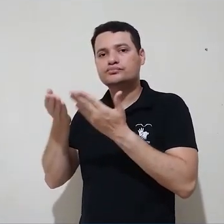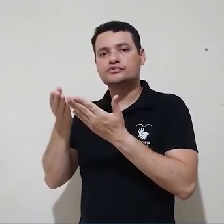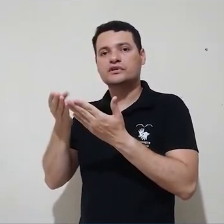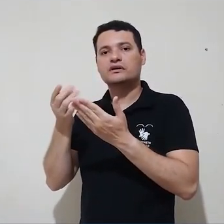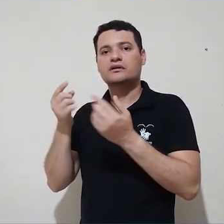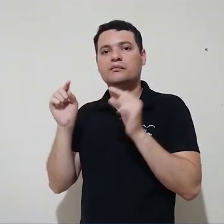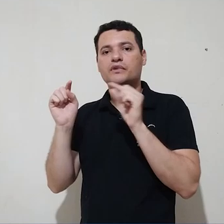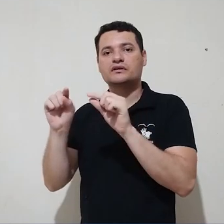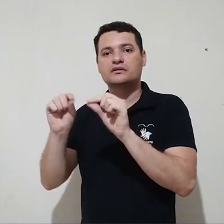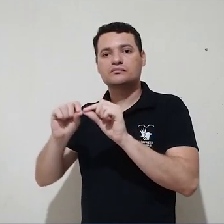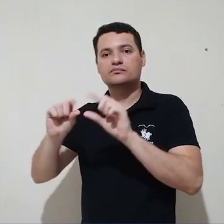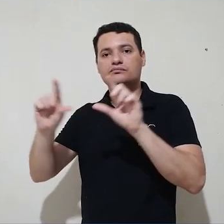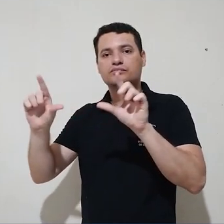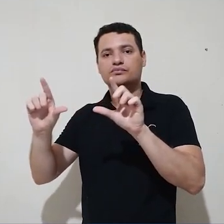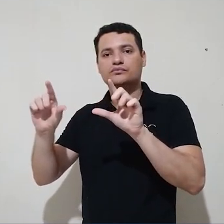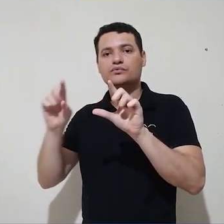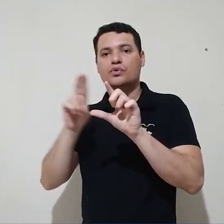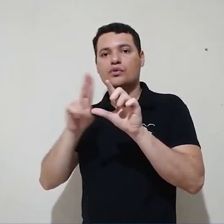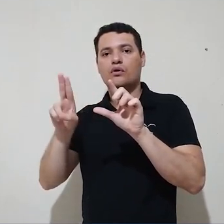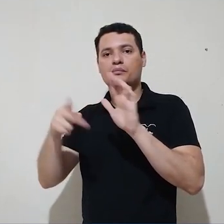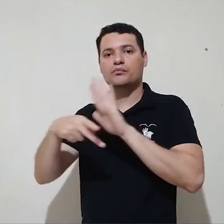clicando sobre o nome do aluno.